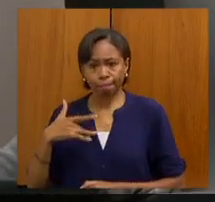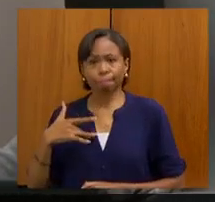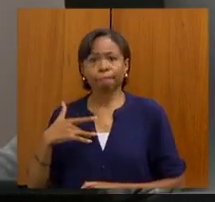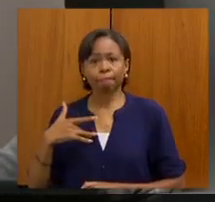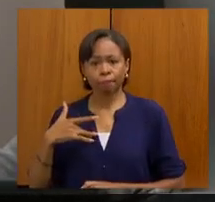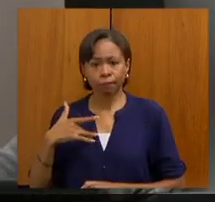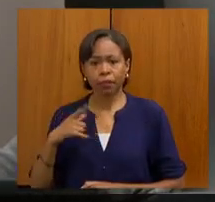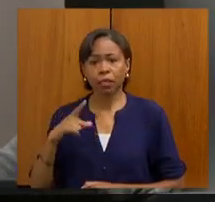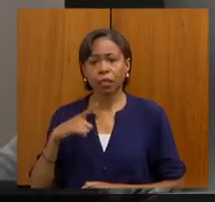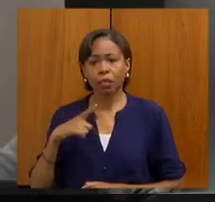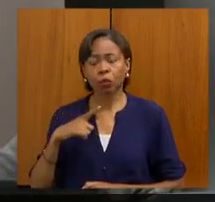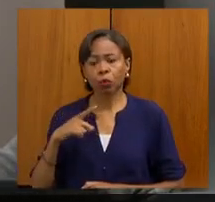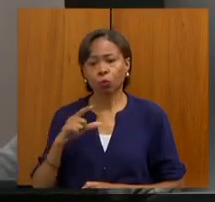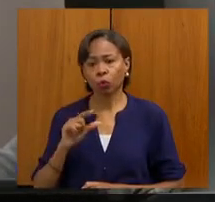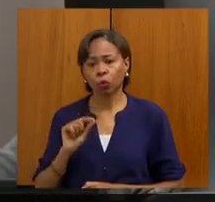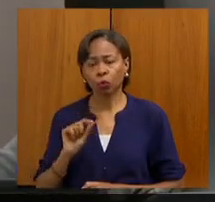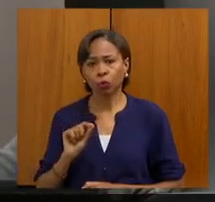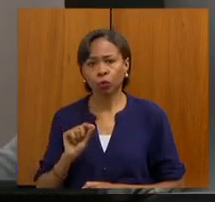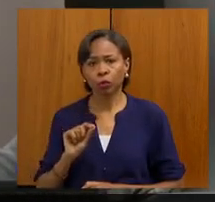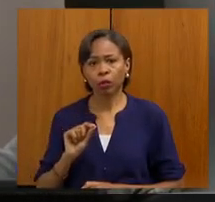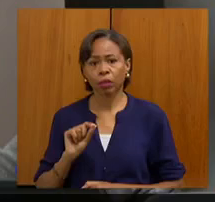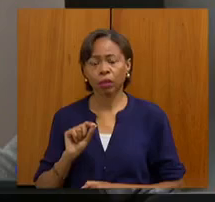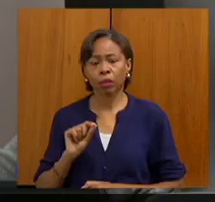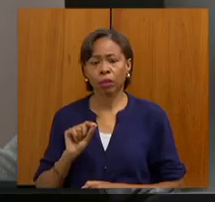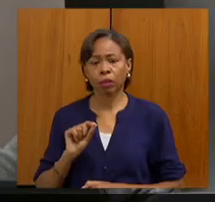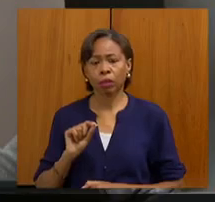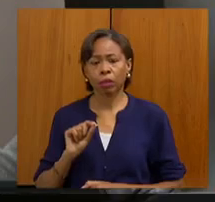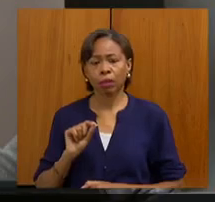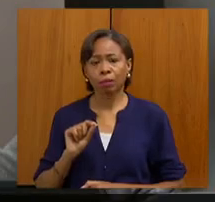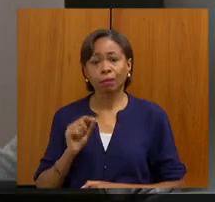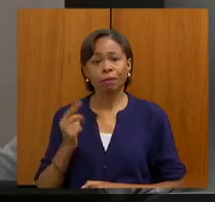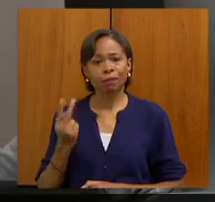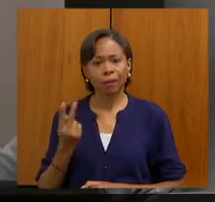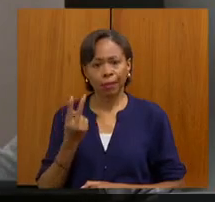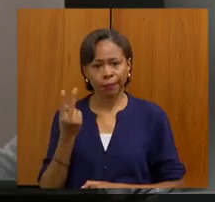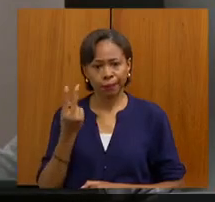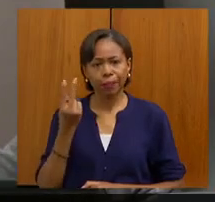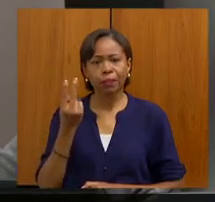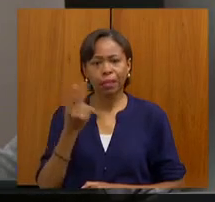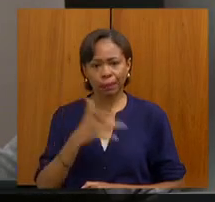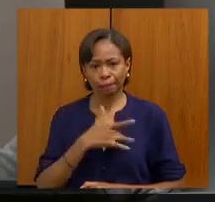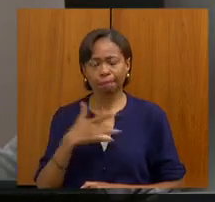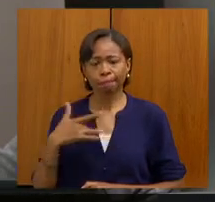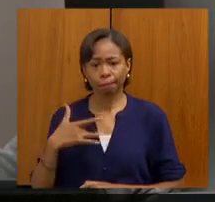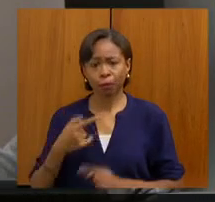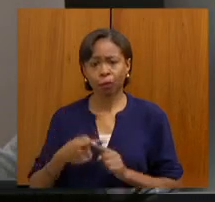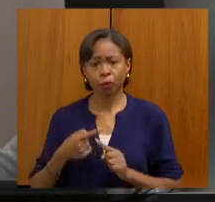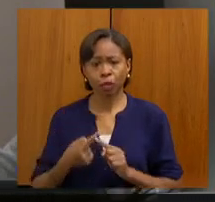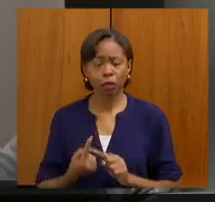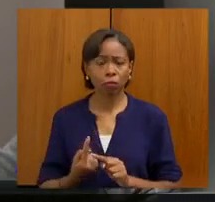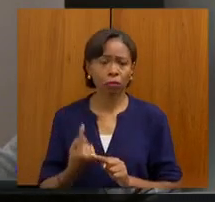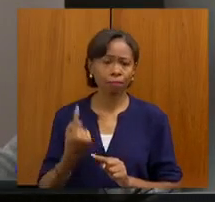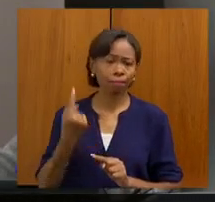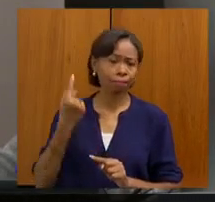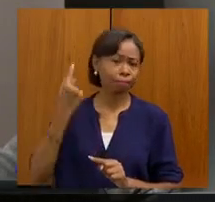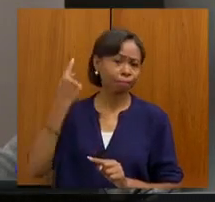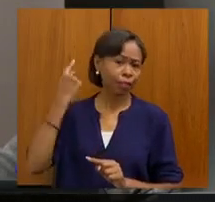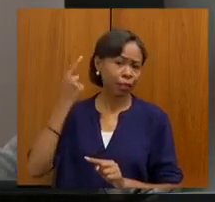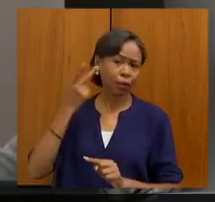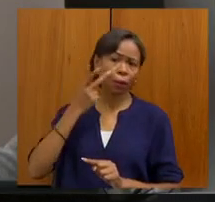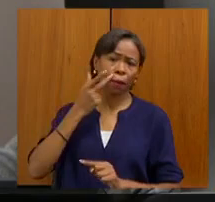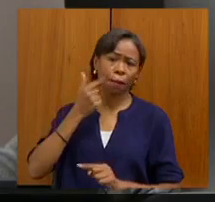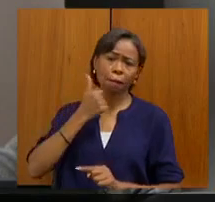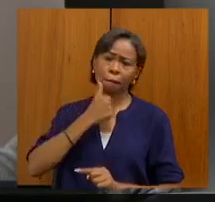realmente que saber valorizar, porque lá atrás nossos pais